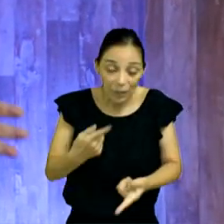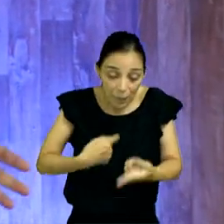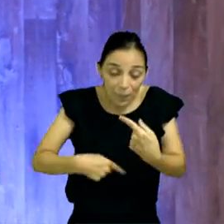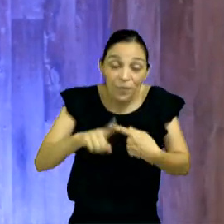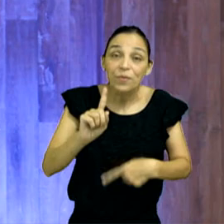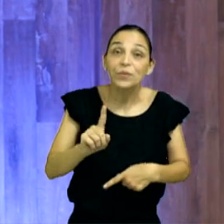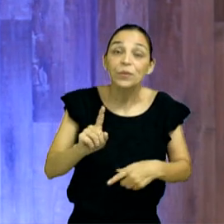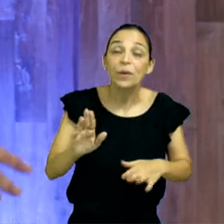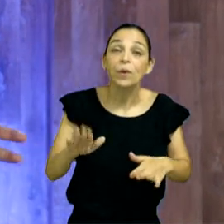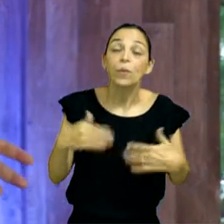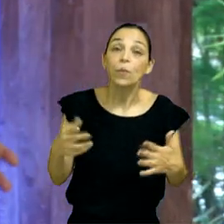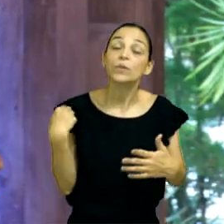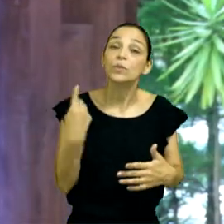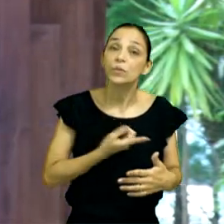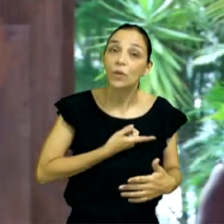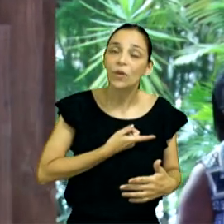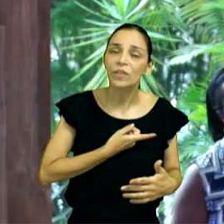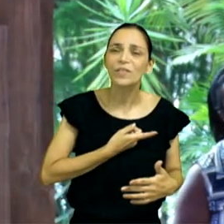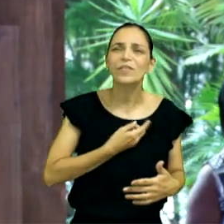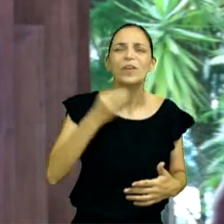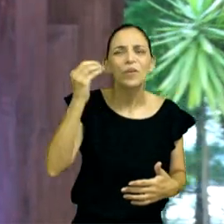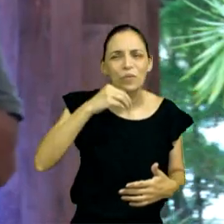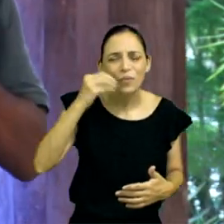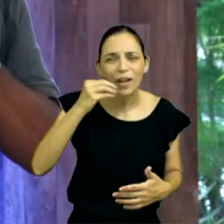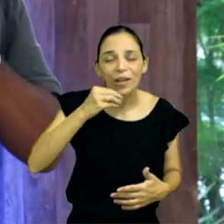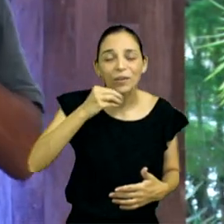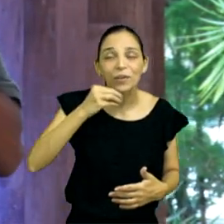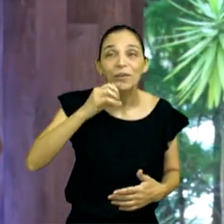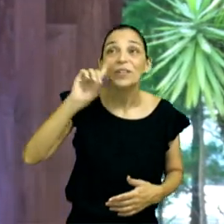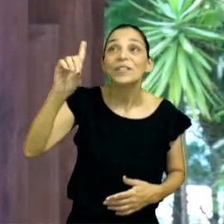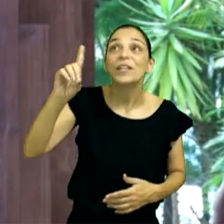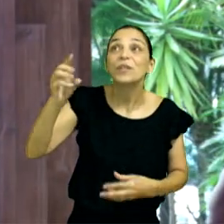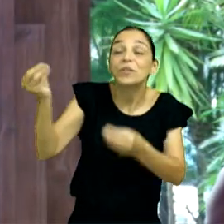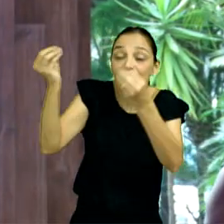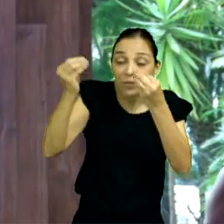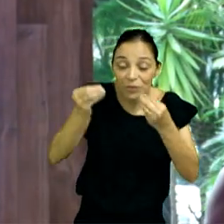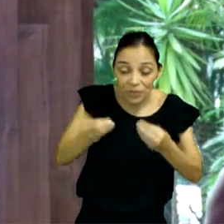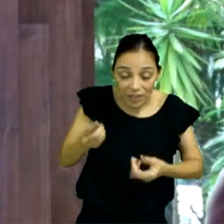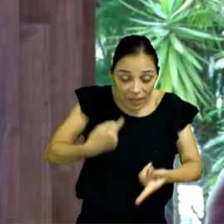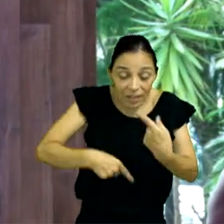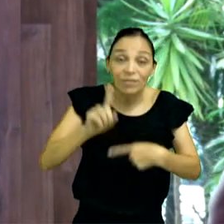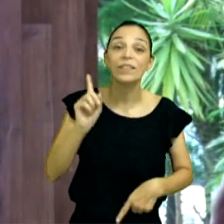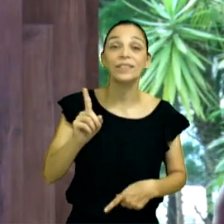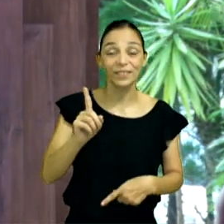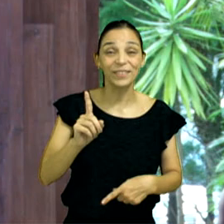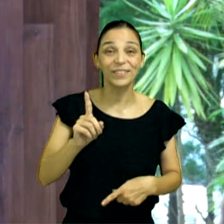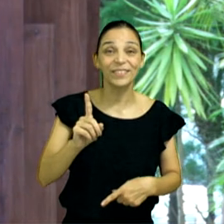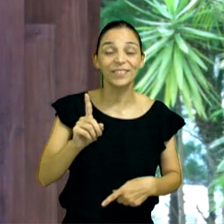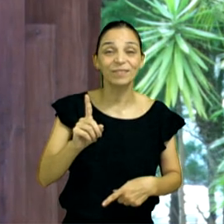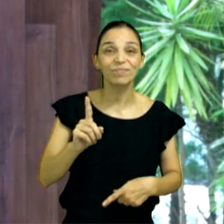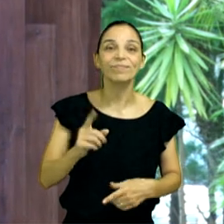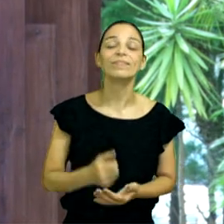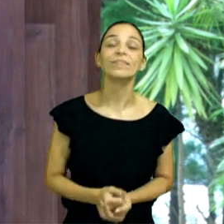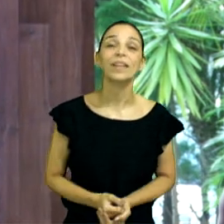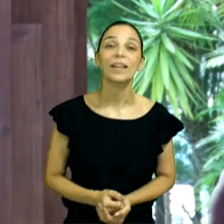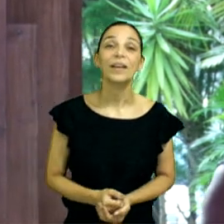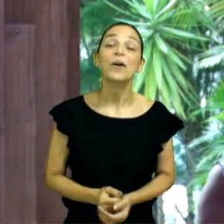que não tivesse fraqueza que eu falha, já tinha subido, já, enoque, foi para a glória.